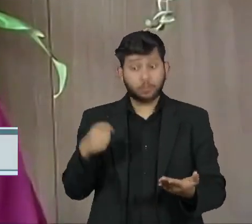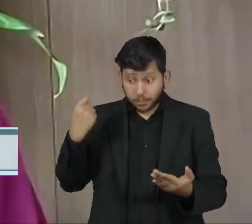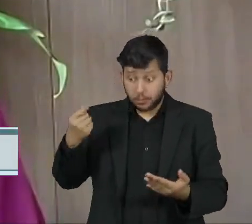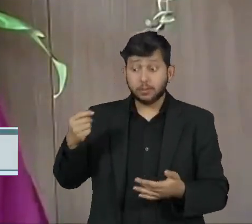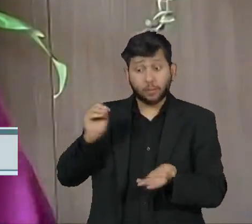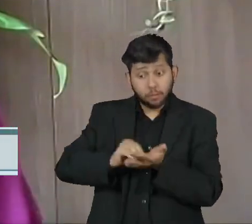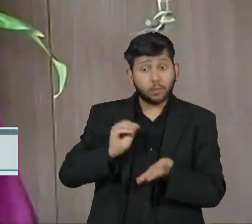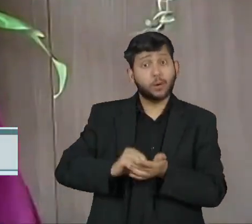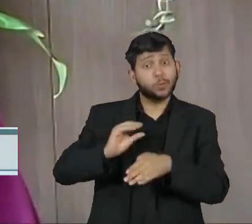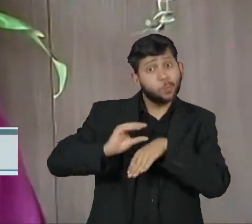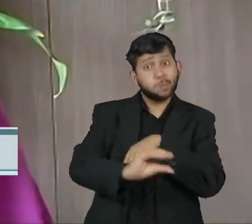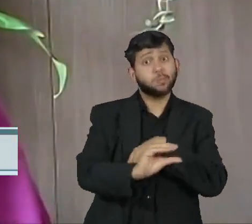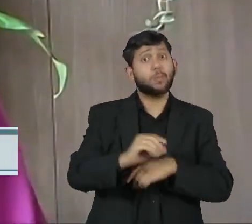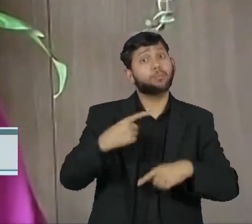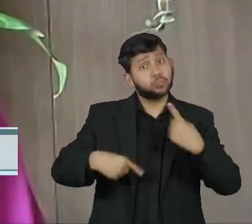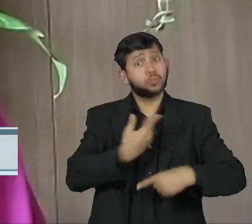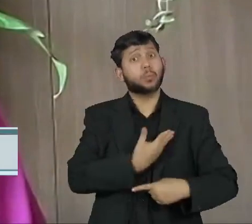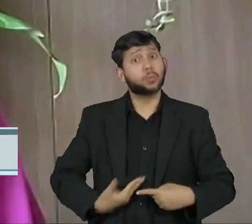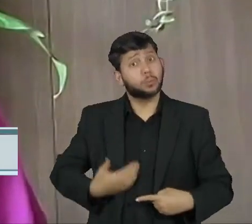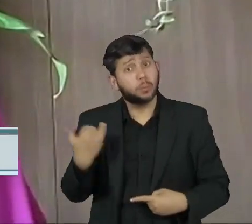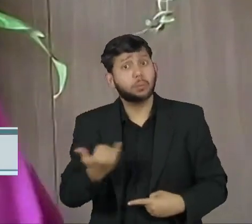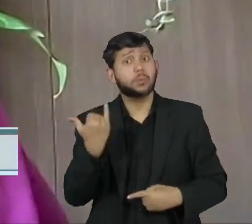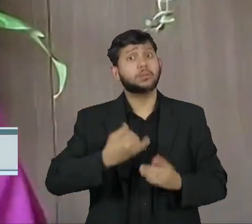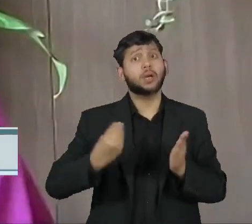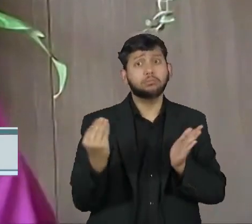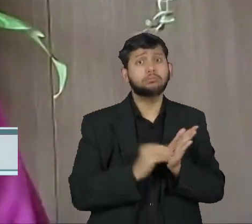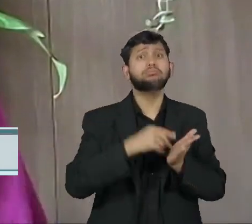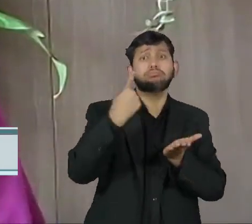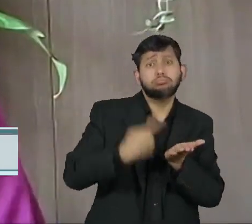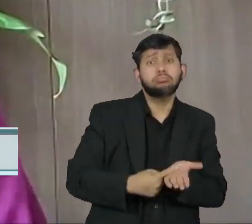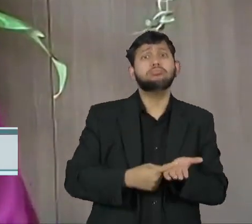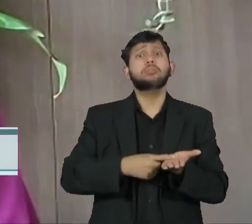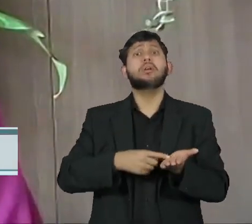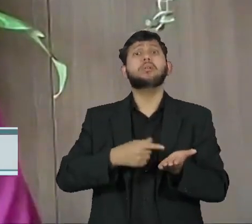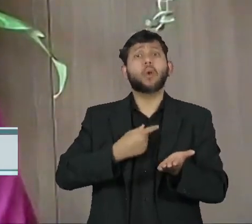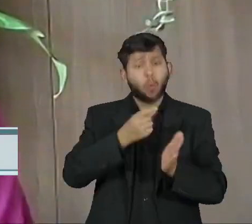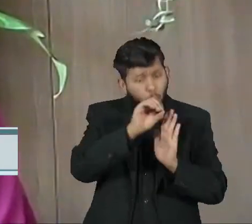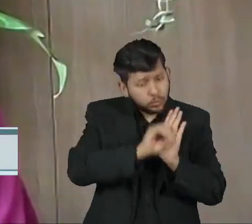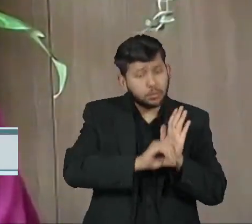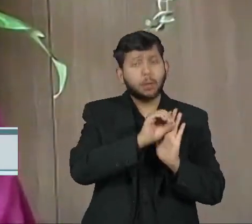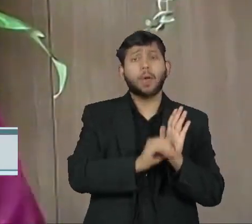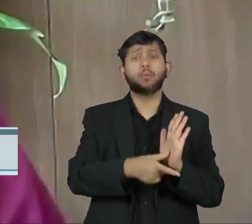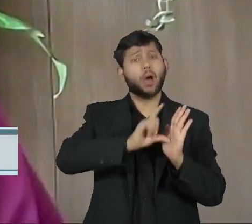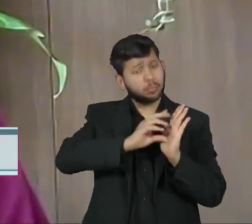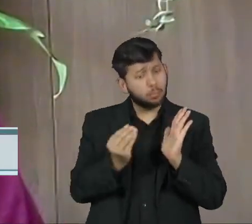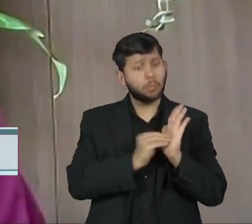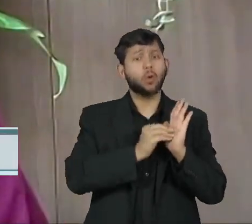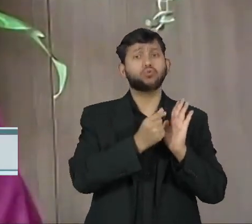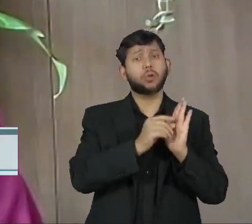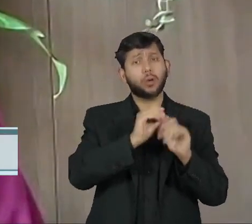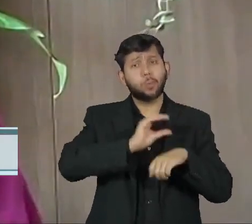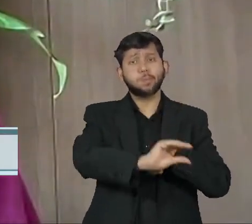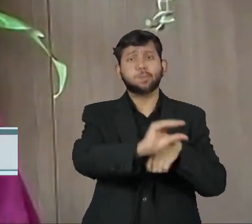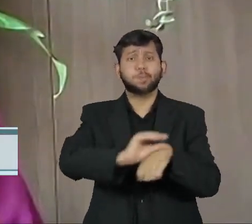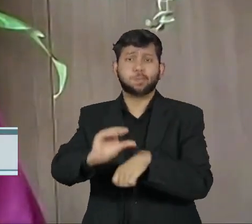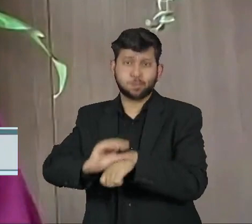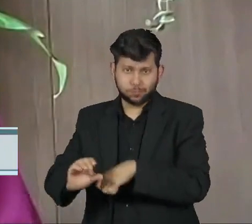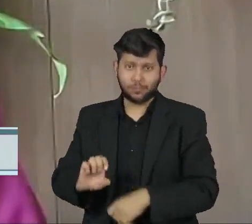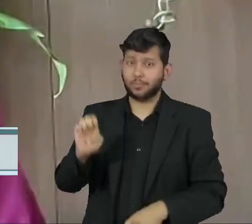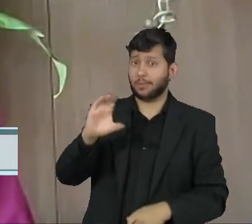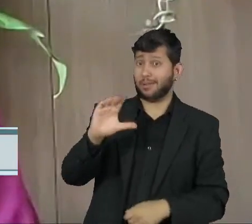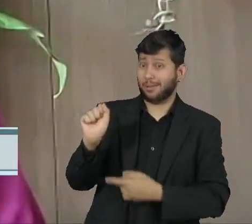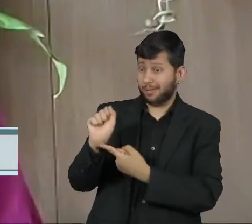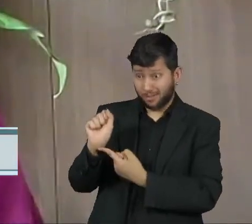políticas públicas. Para isso, é necessário que haja orçamento público destinado e o próprio Estatuto da